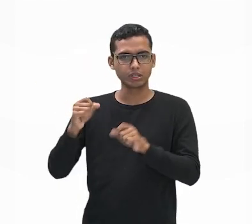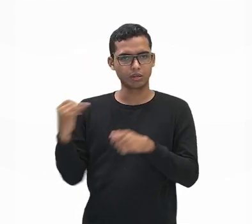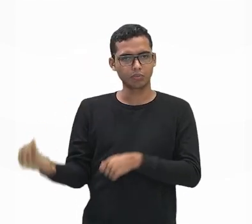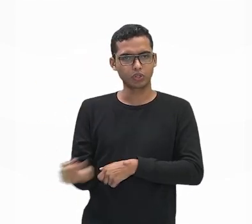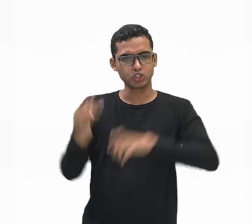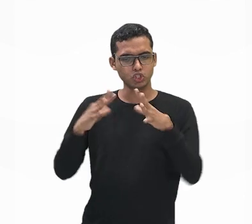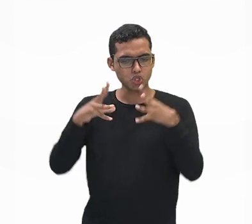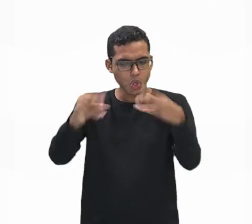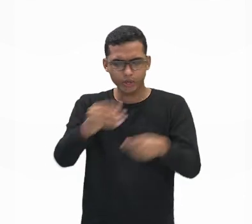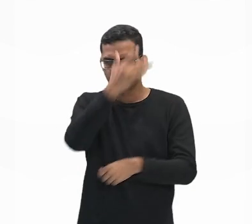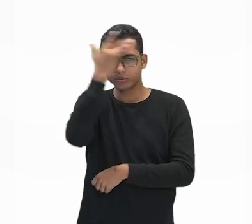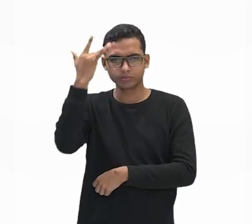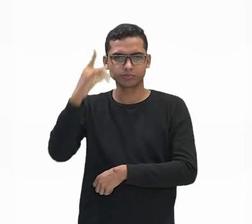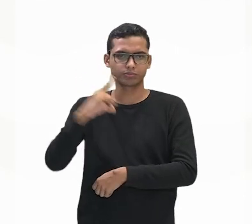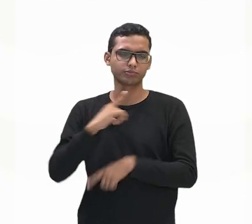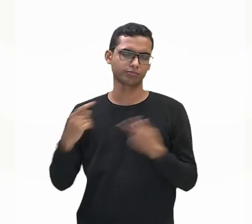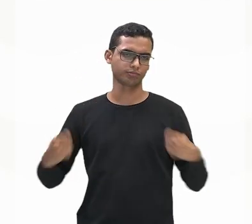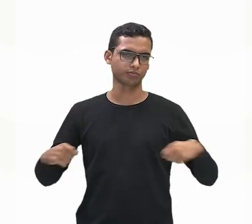exatamente